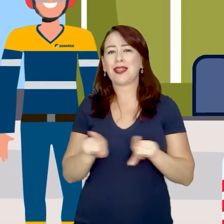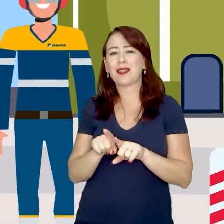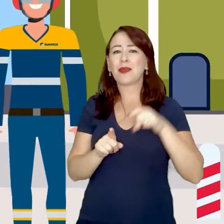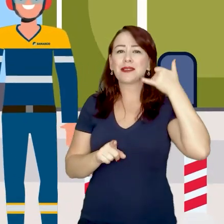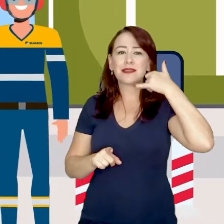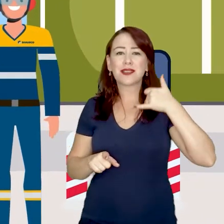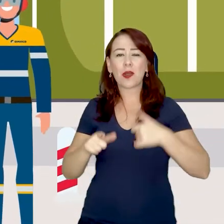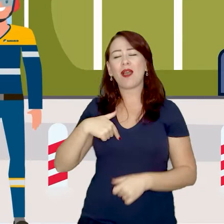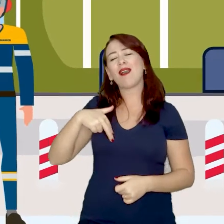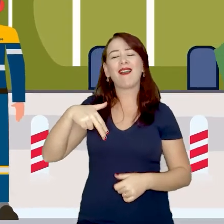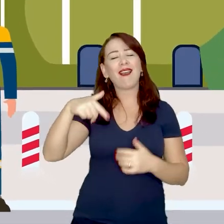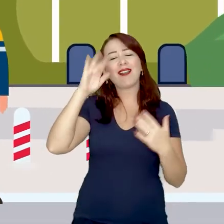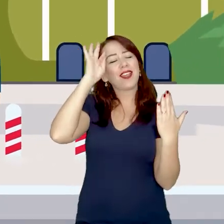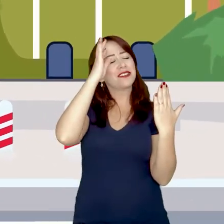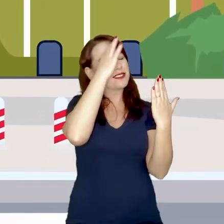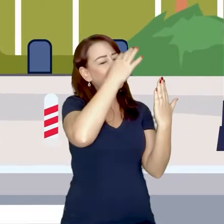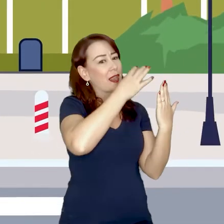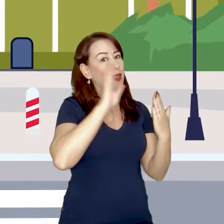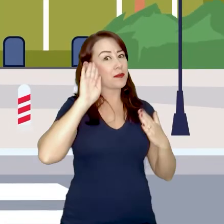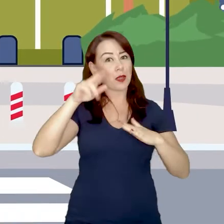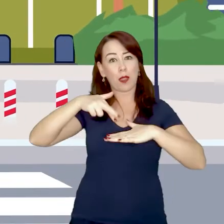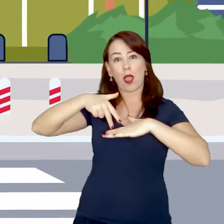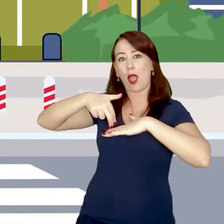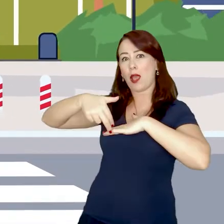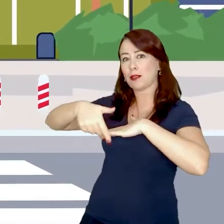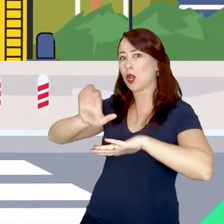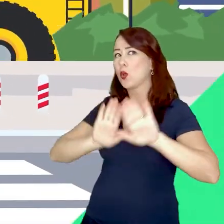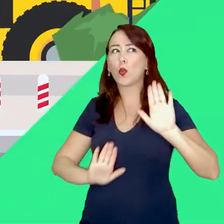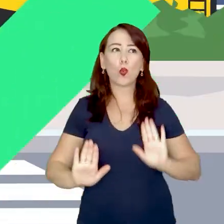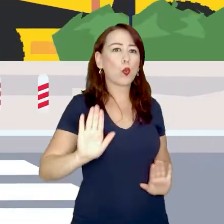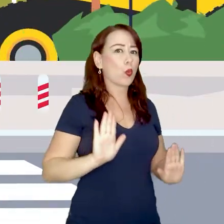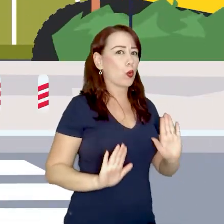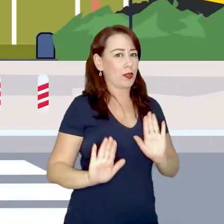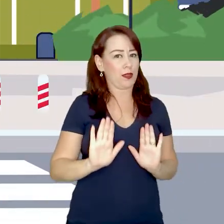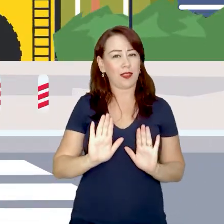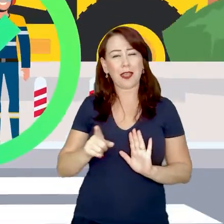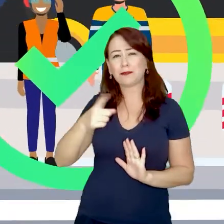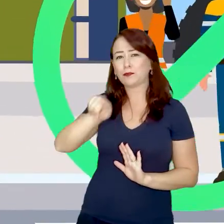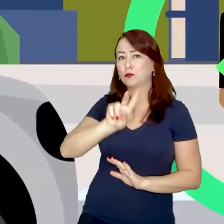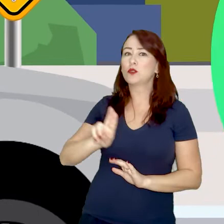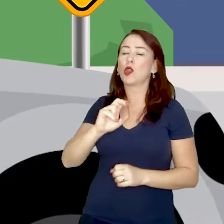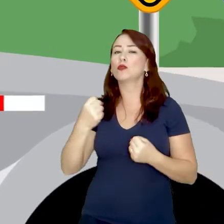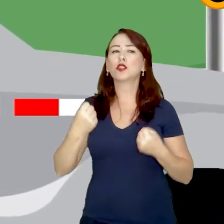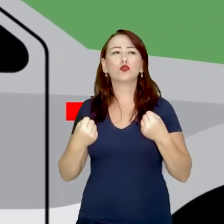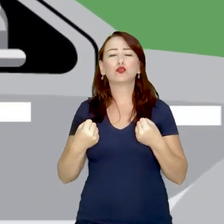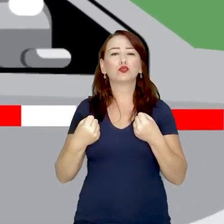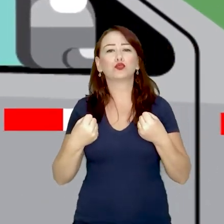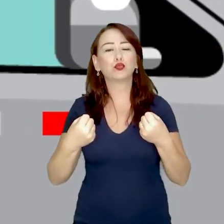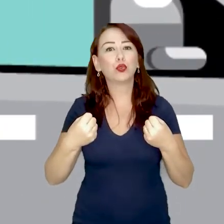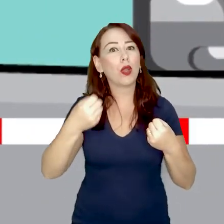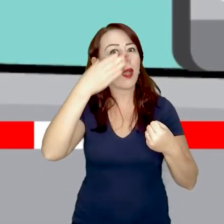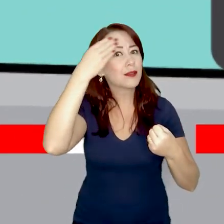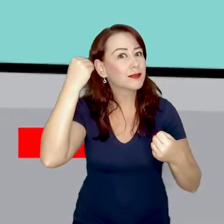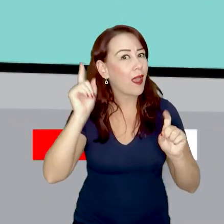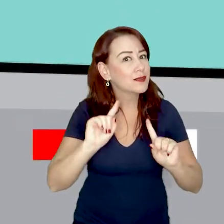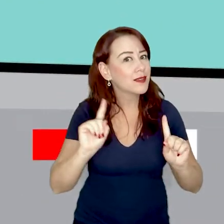enquanto caminha, principalmente ao atravessar as faixas de pedestres. Sempre que utilizar algum veículo, lembre-se de que